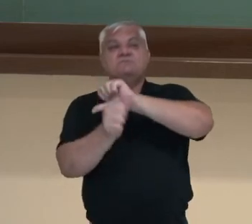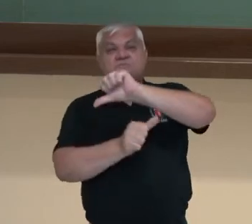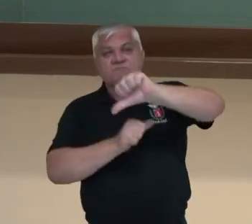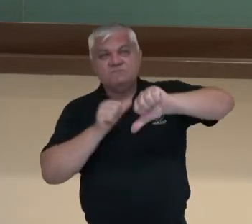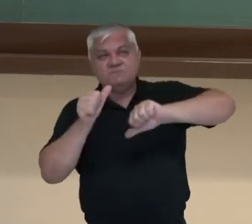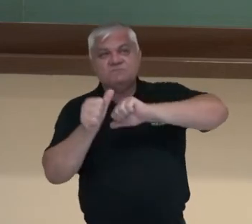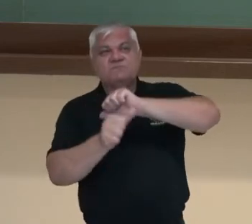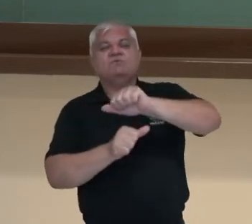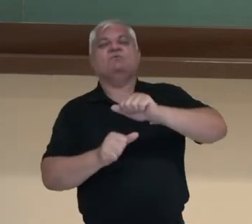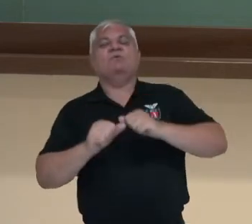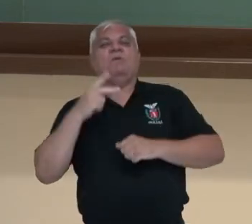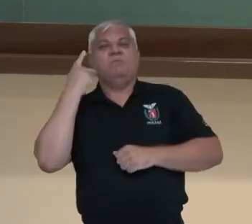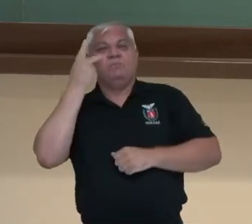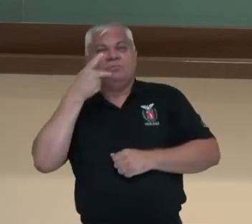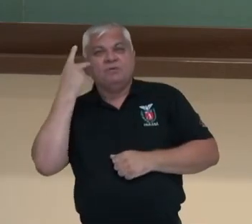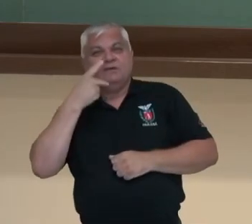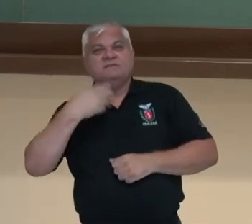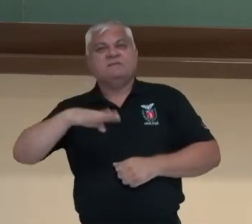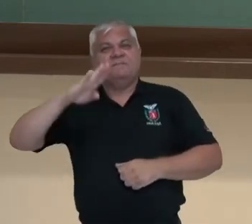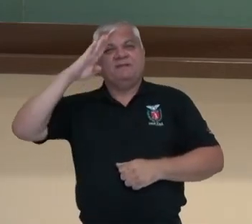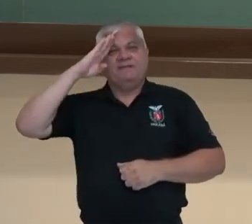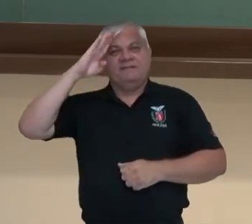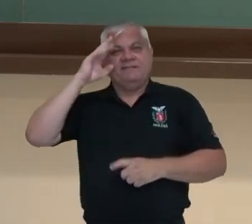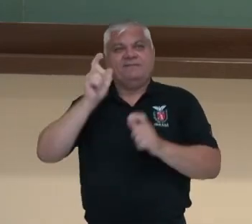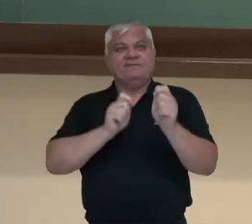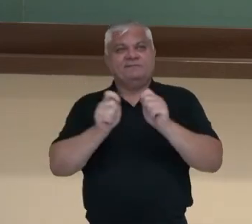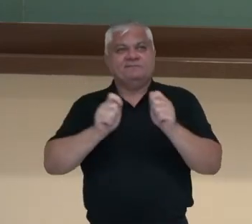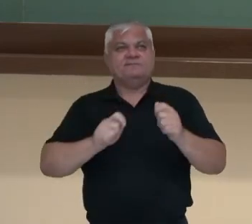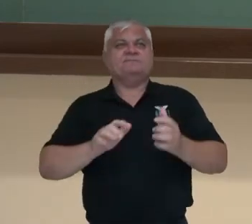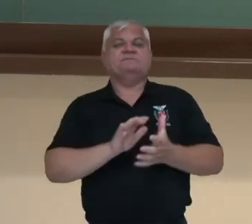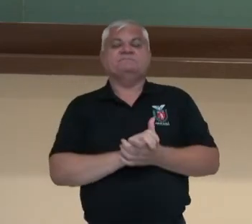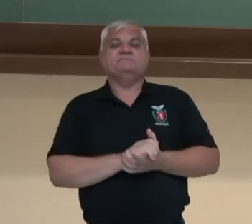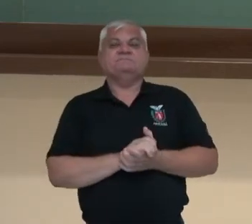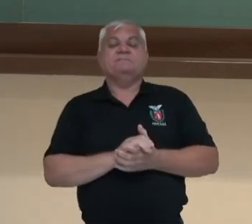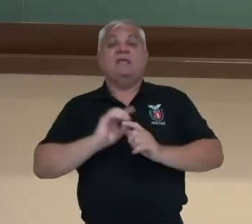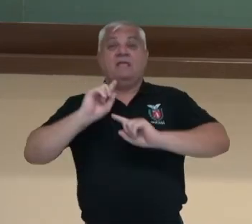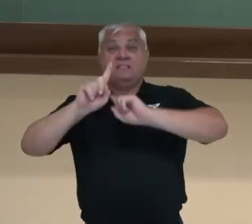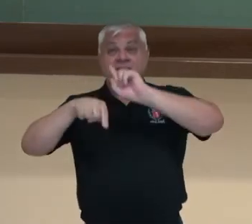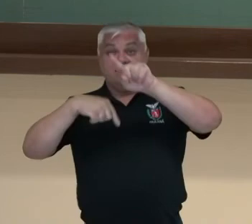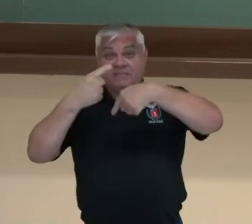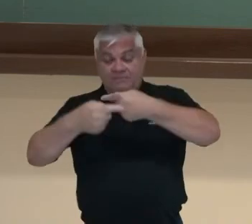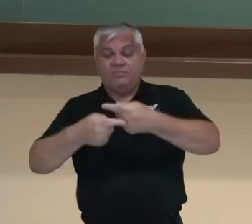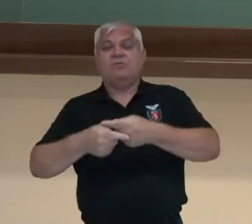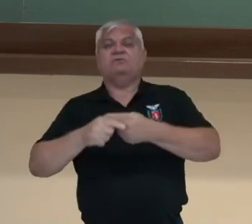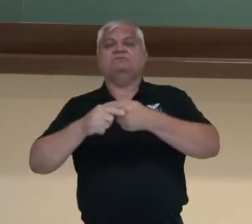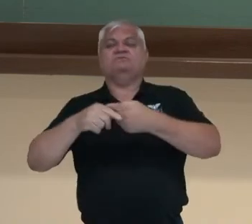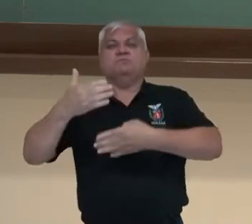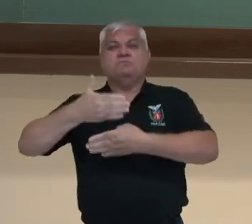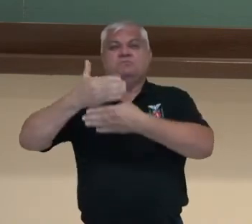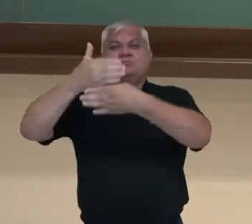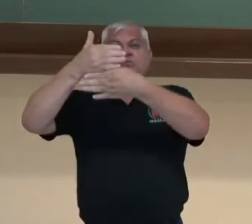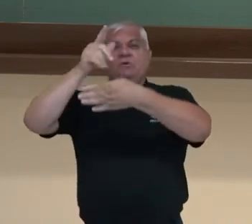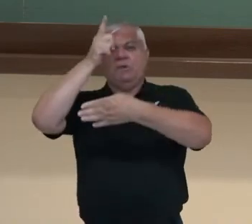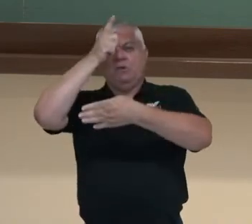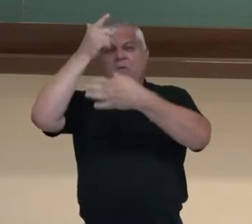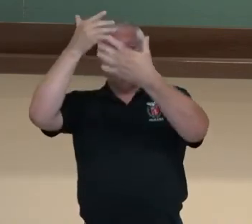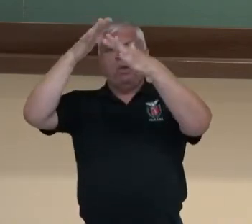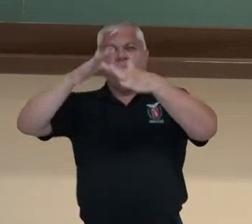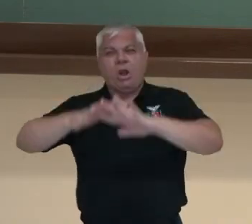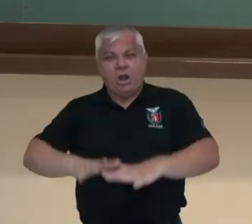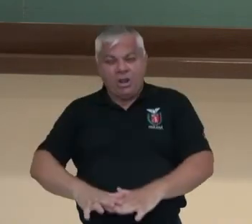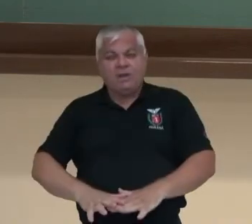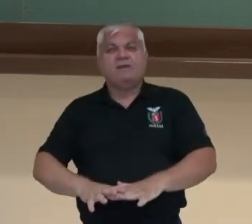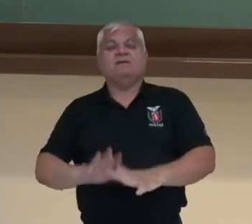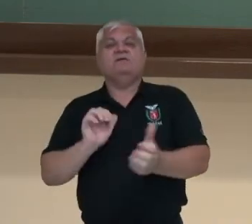da competição política, militar e econômica, né? Então, pós-Guerra Fria, com a queda do Muro de Berlim, o